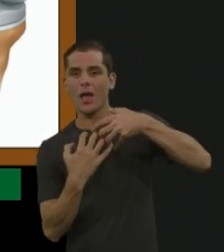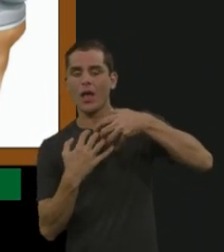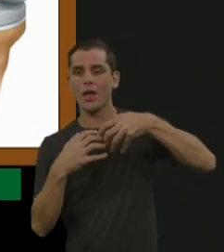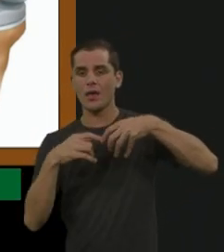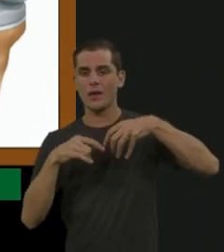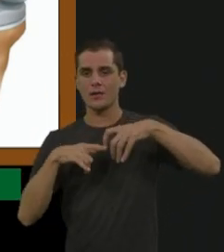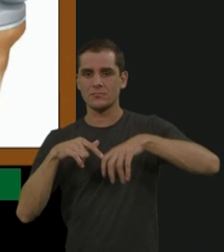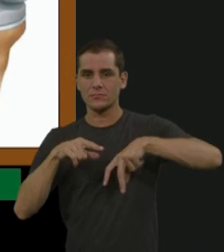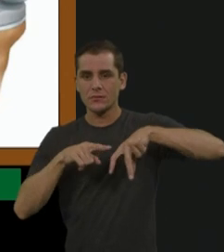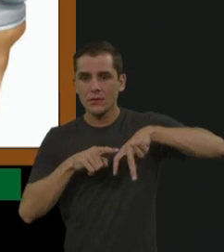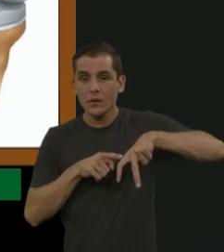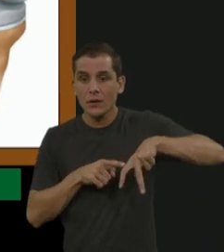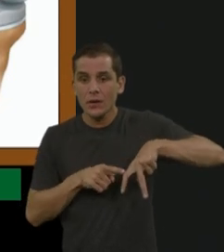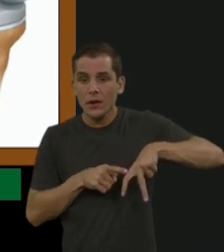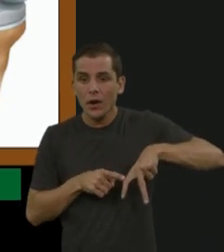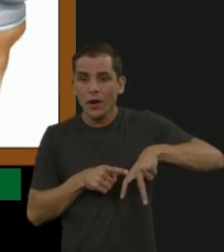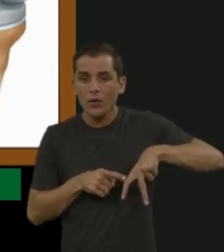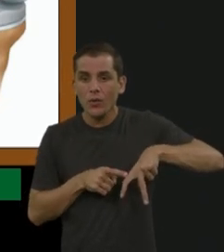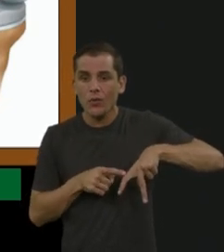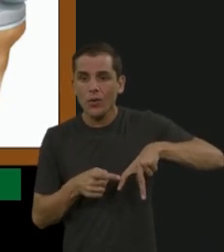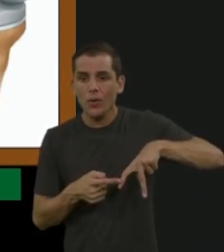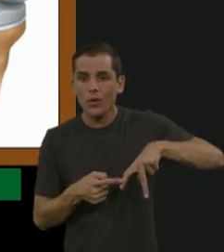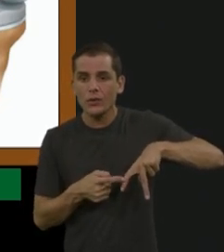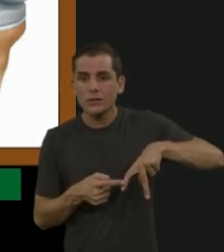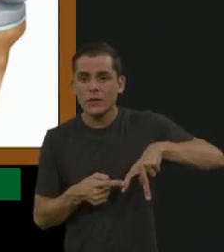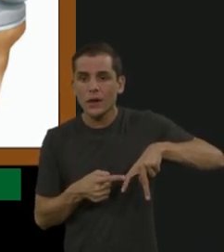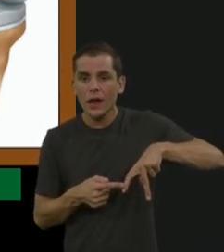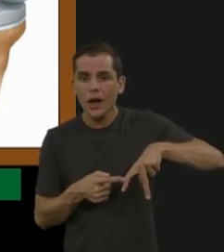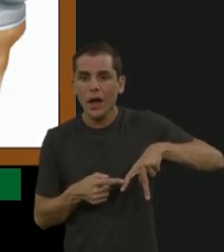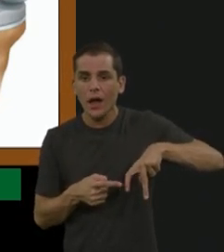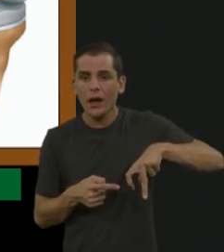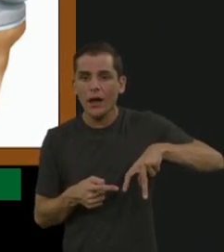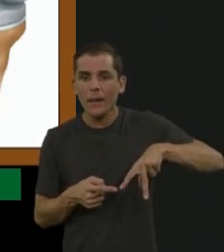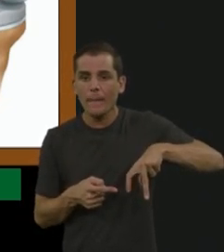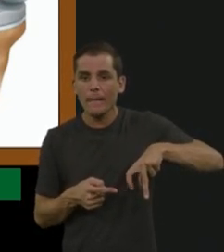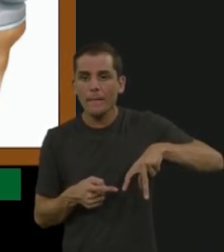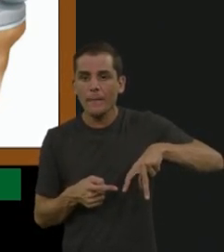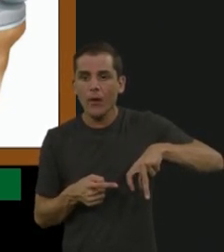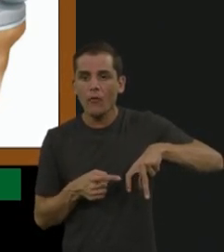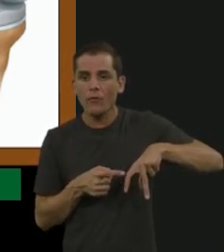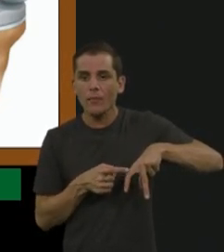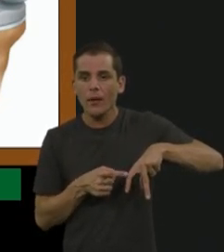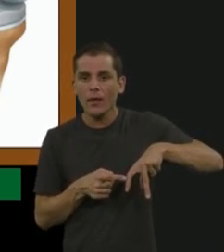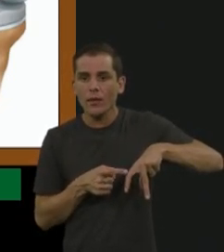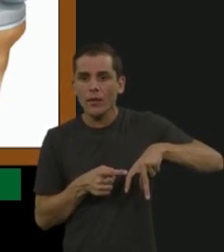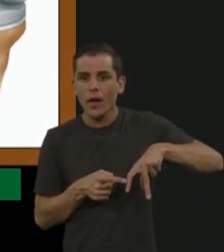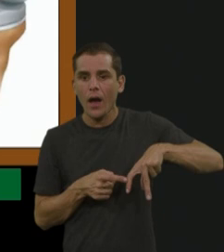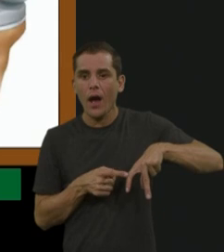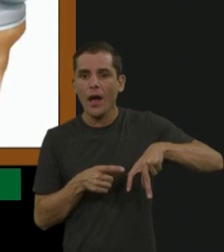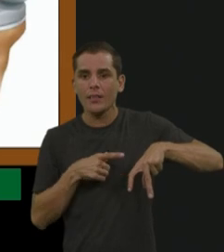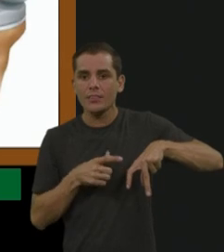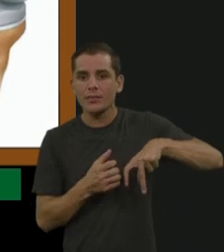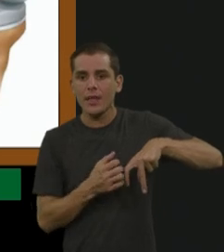o osso da perna, que possibilita a movimentação normal. E, exatamente por isso, tem esse espacinho para servir de